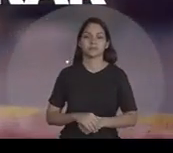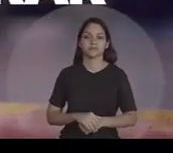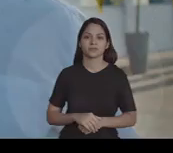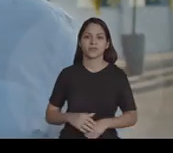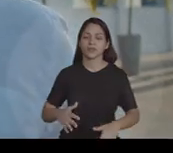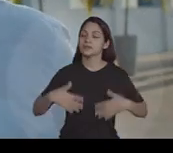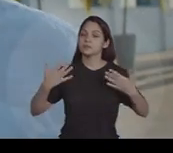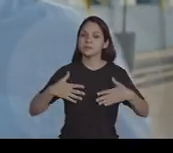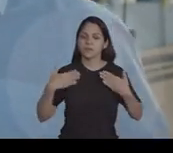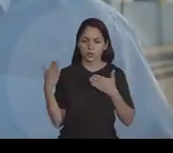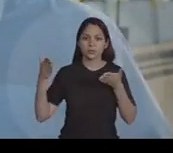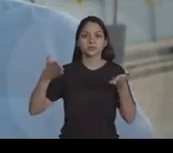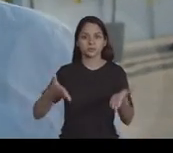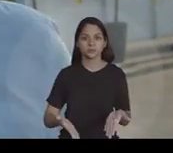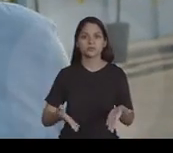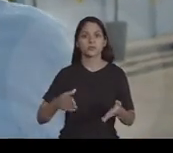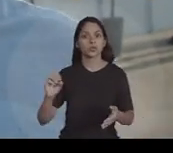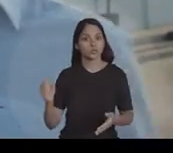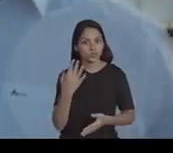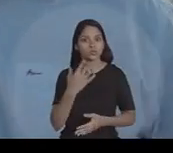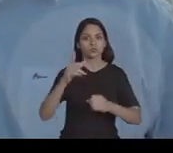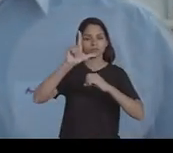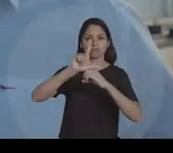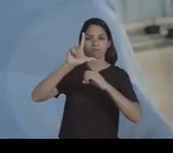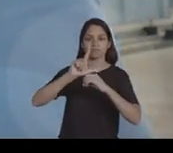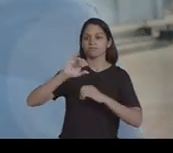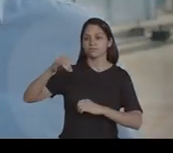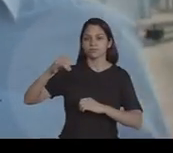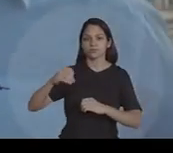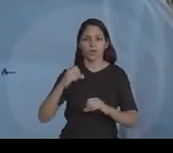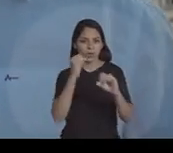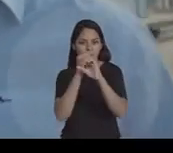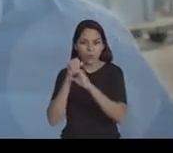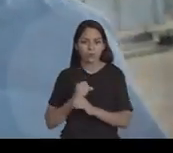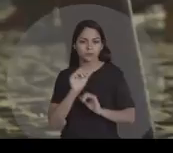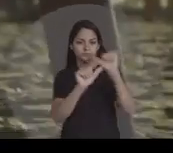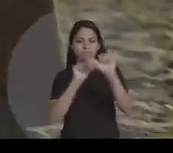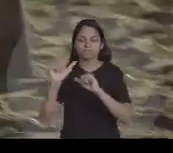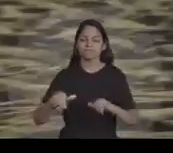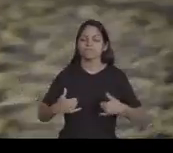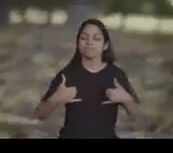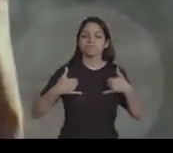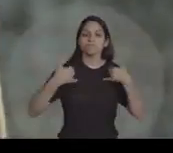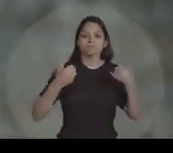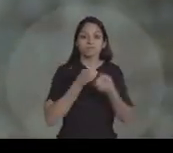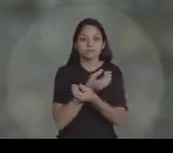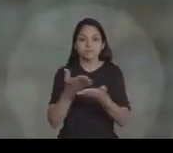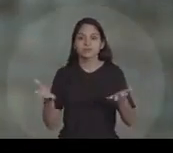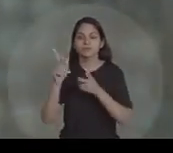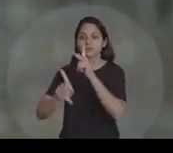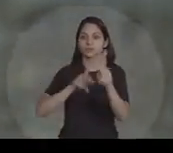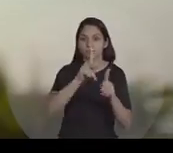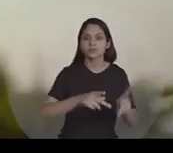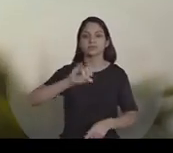É uma alegria estar aqui Na nova orla de Juazeiro Uma das obras que mais me dá orgulho Entregamos para